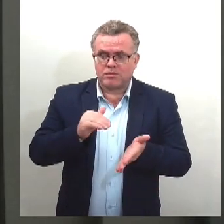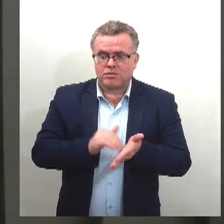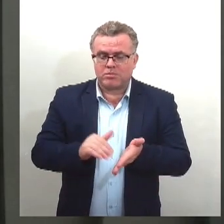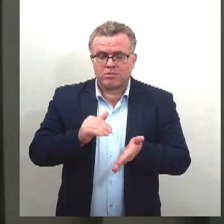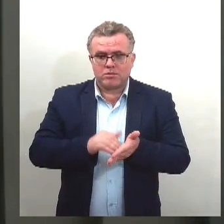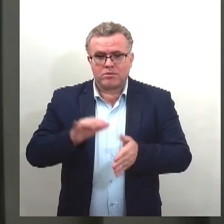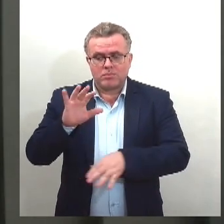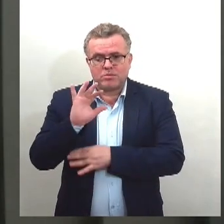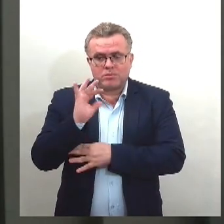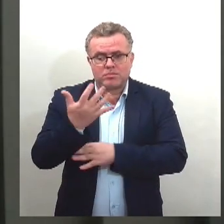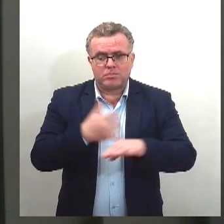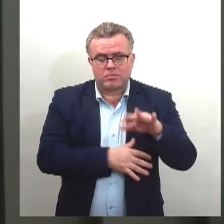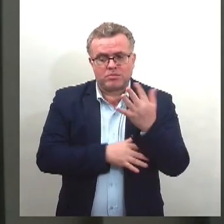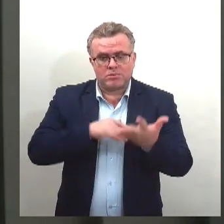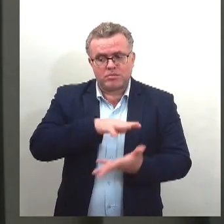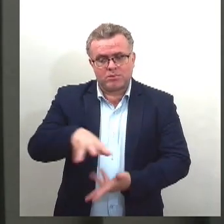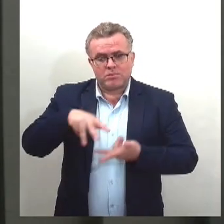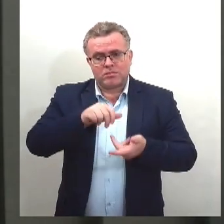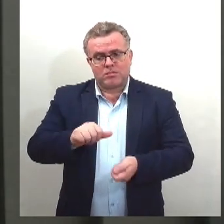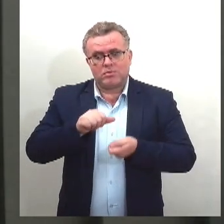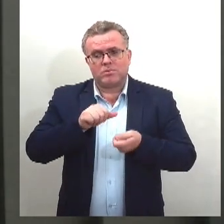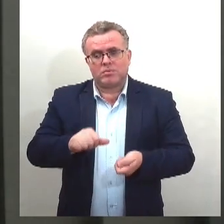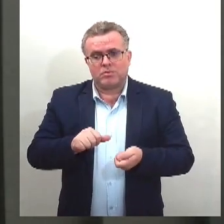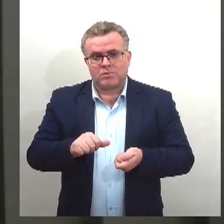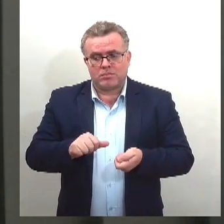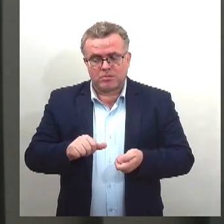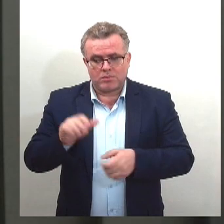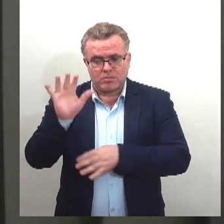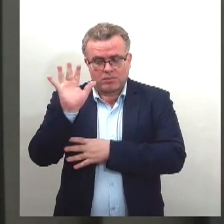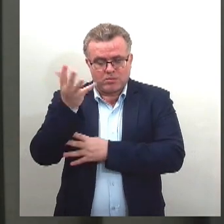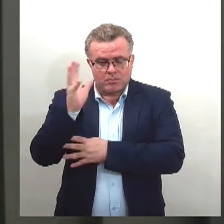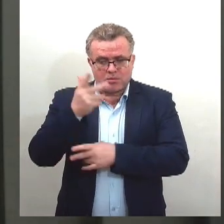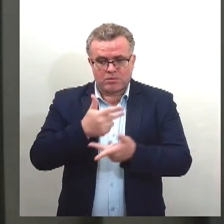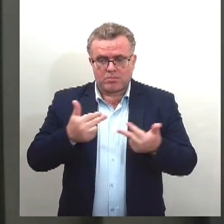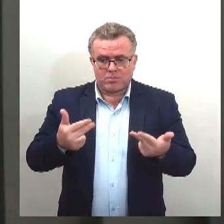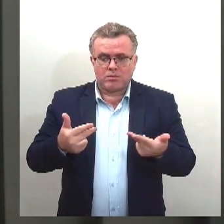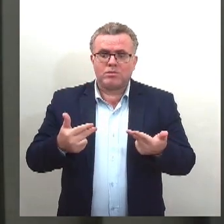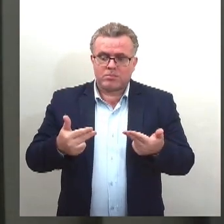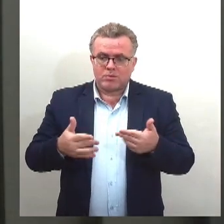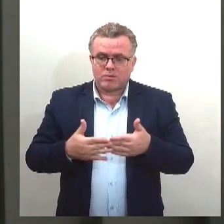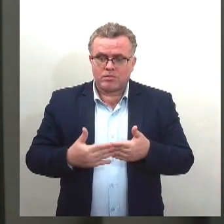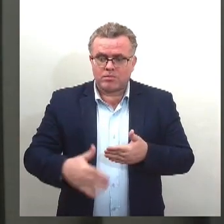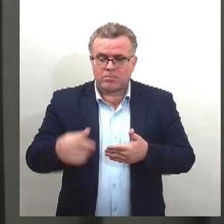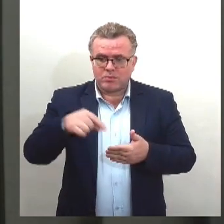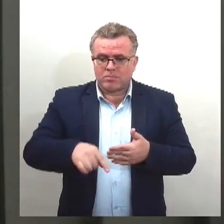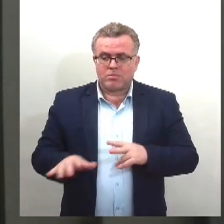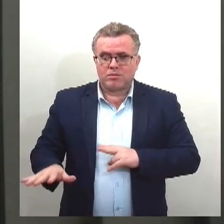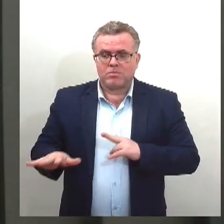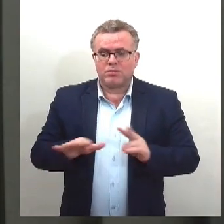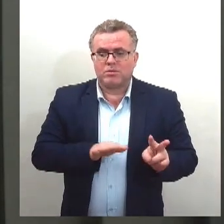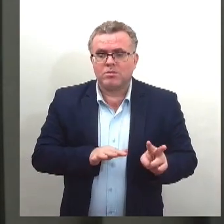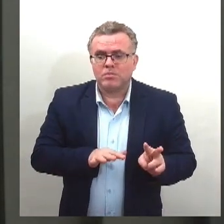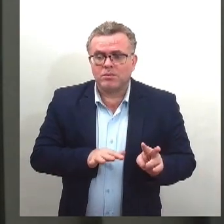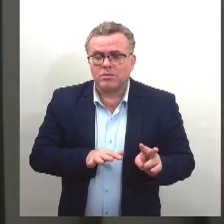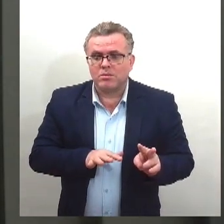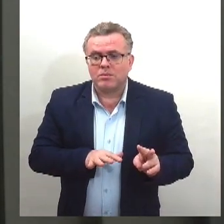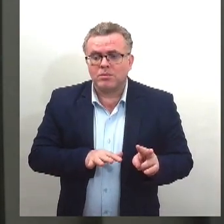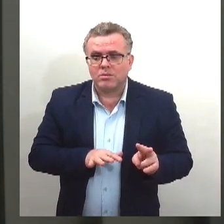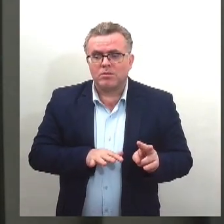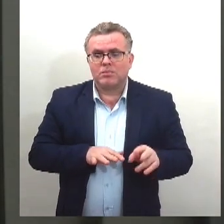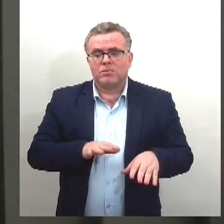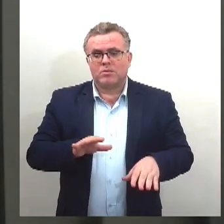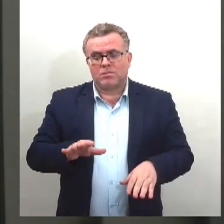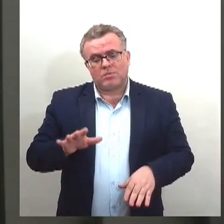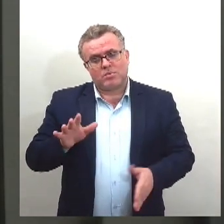Sustentabilidade e Ações Climáticas, SEMAC espera-se para esta semana ser encoberto durante o dia e noite, com